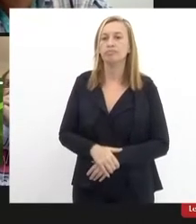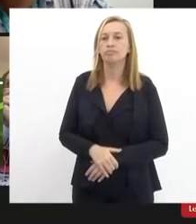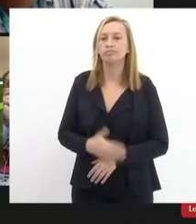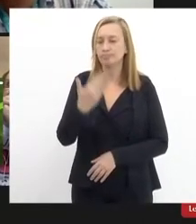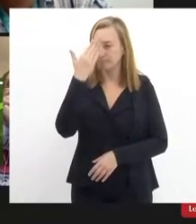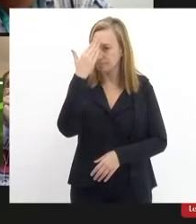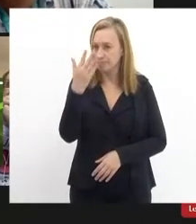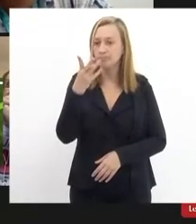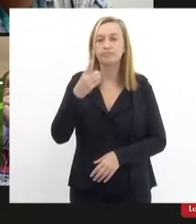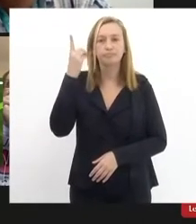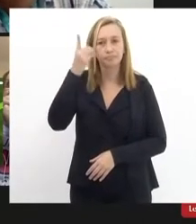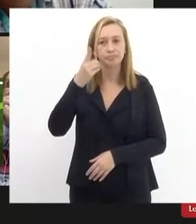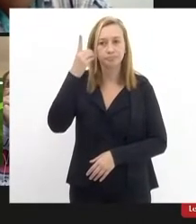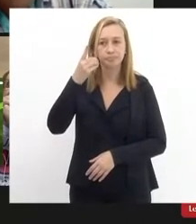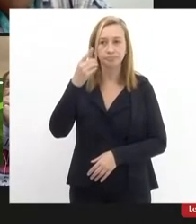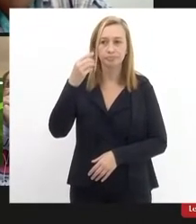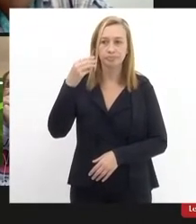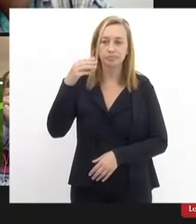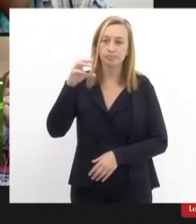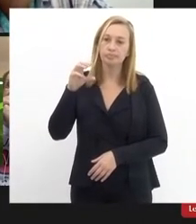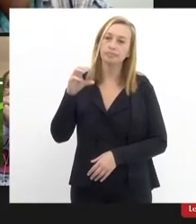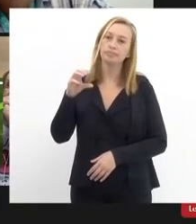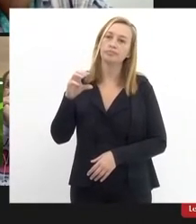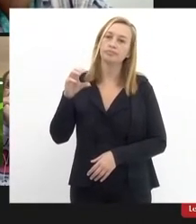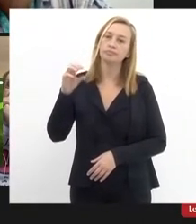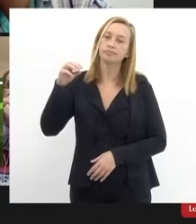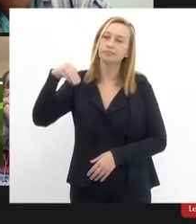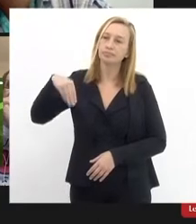obrigado deputado Carlos Vink agradeço essa